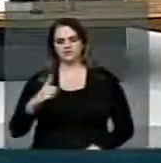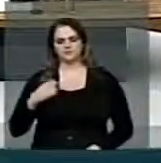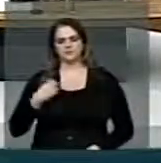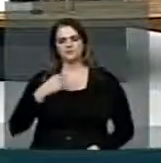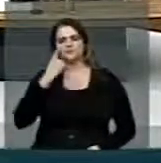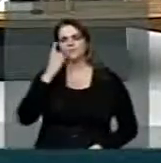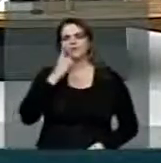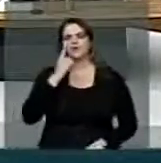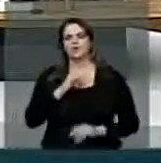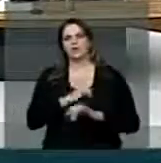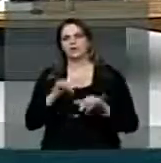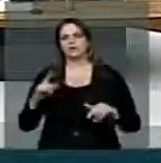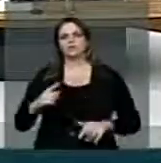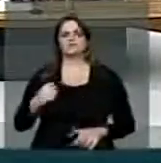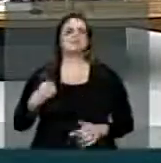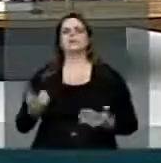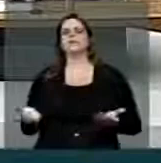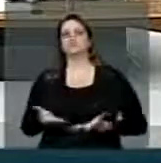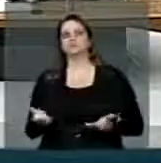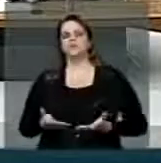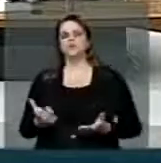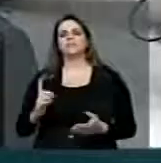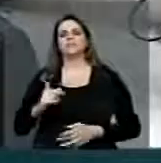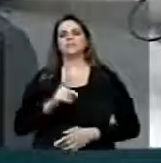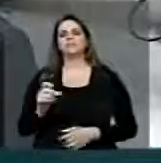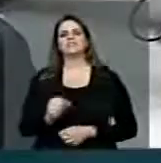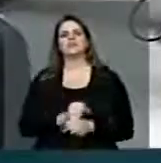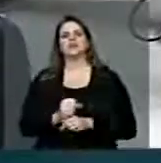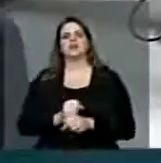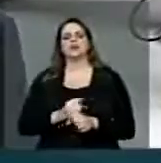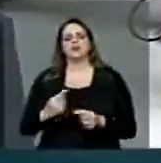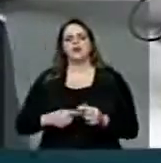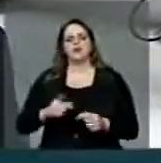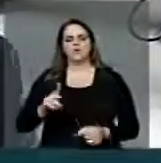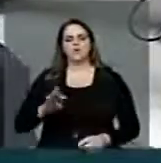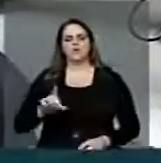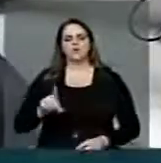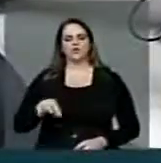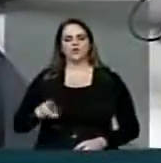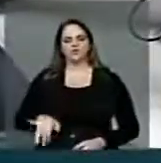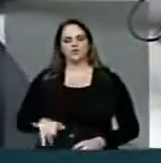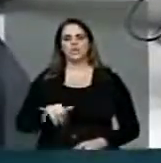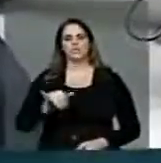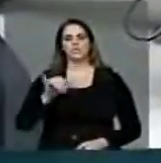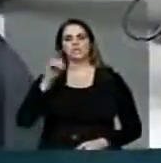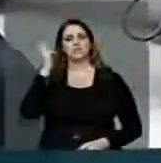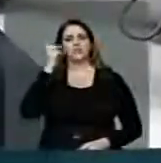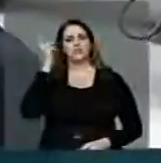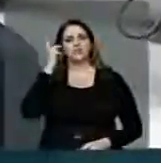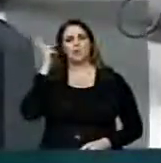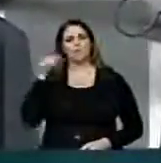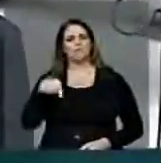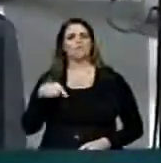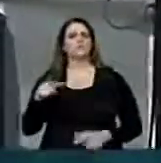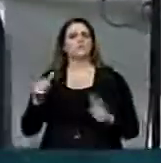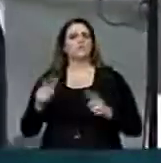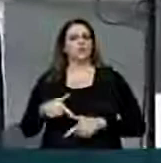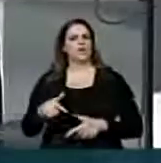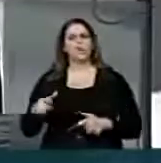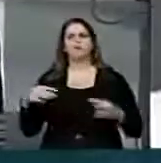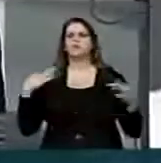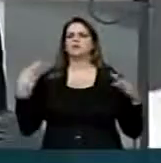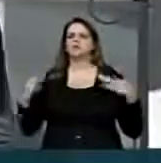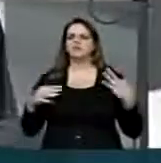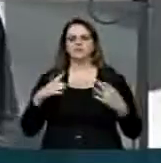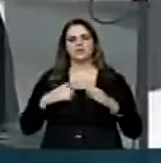quero registrar aqui o centenário da cidade de Brodowski, São Paulo, cidade turística, onde nasceu o